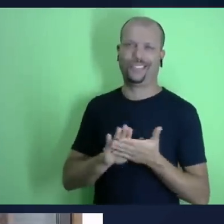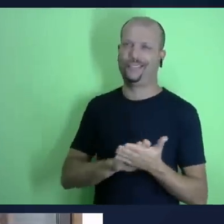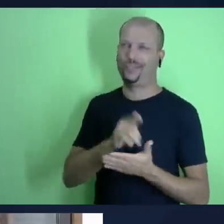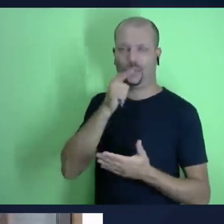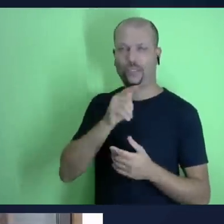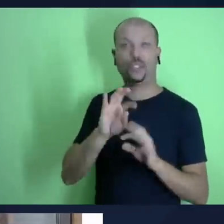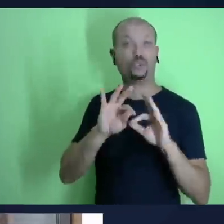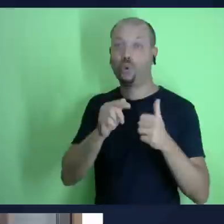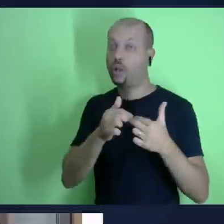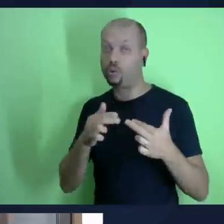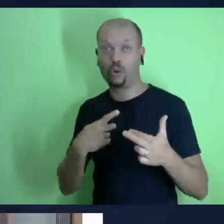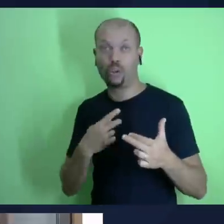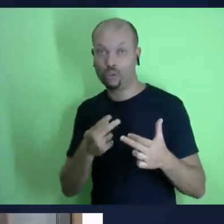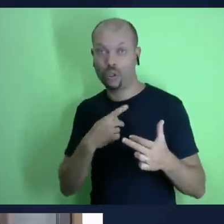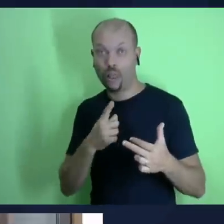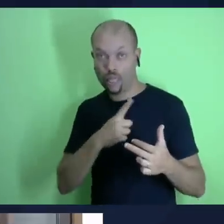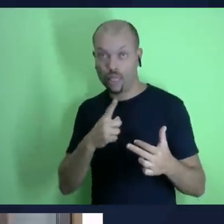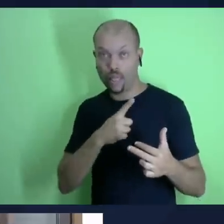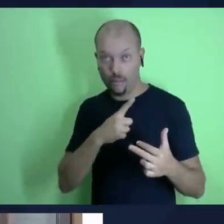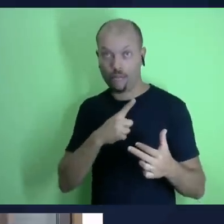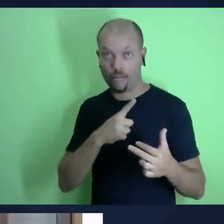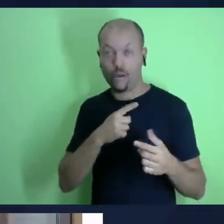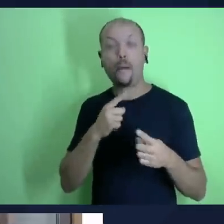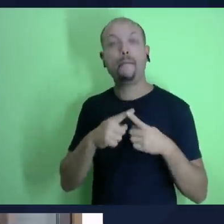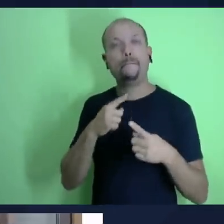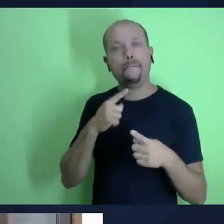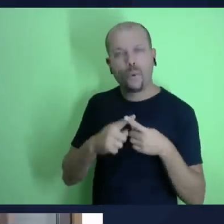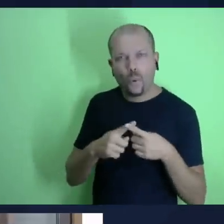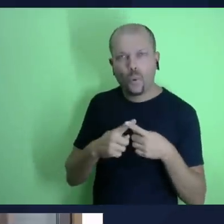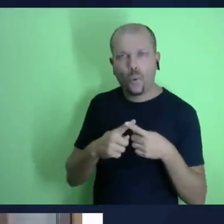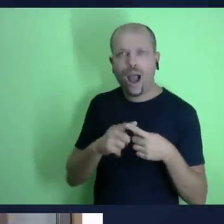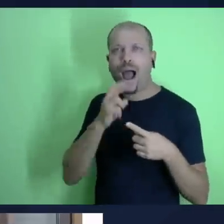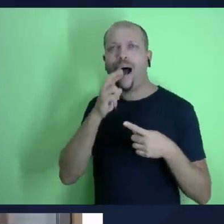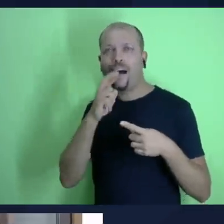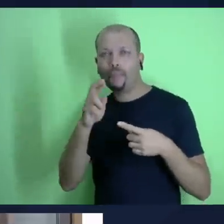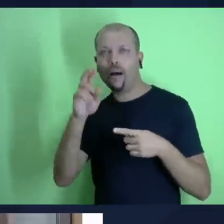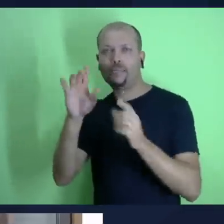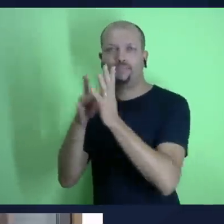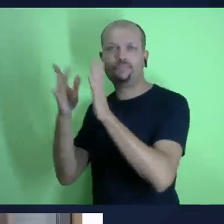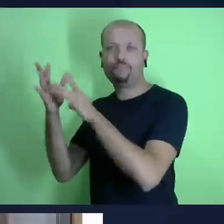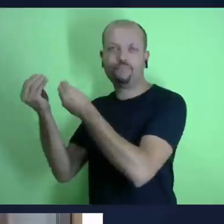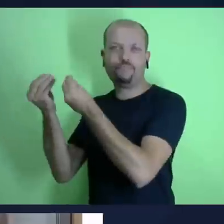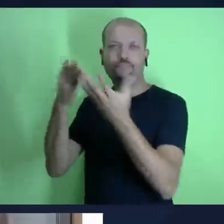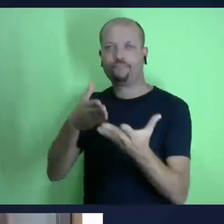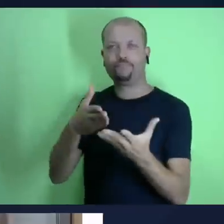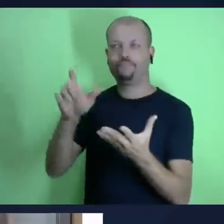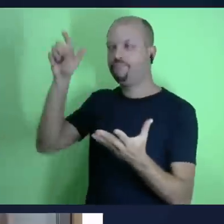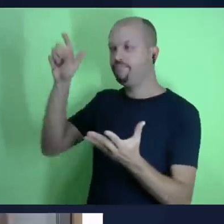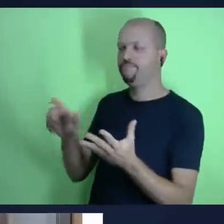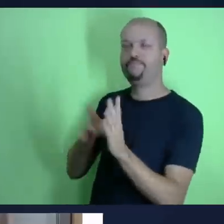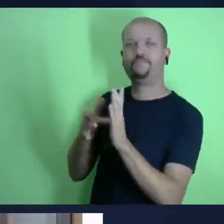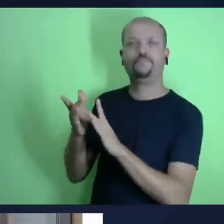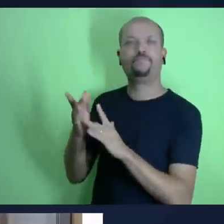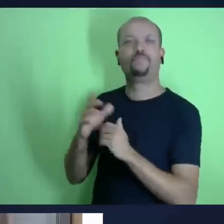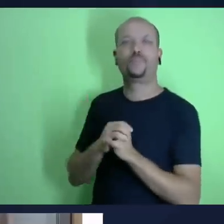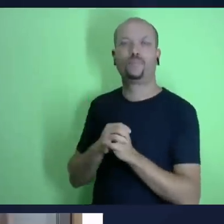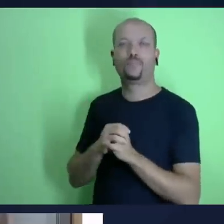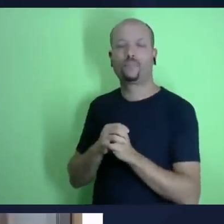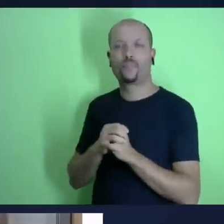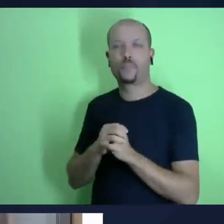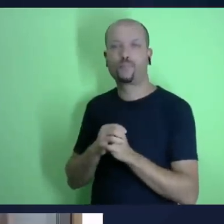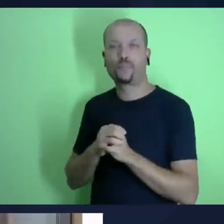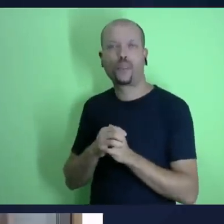a porta que ele abriu então é quando nós temos jesus nós temos tudo então